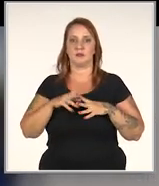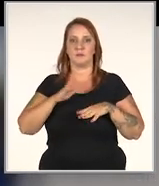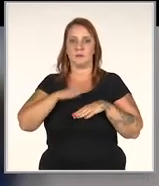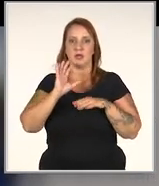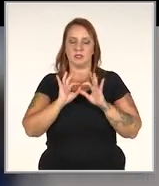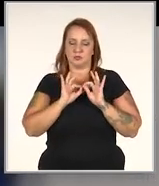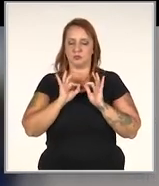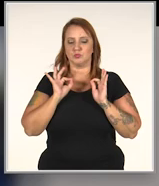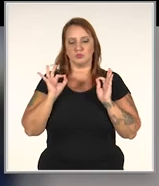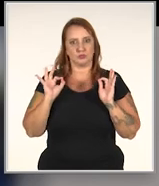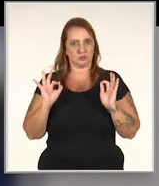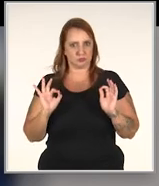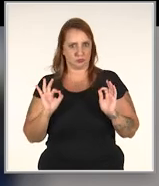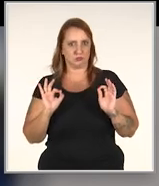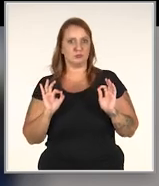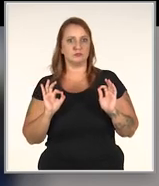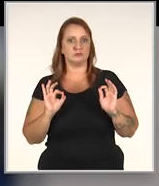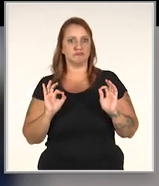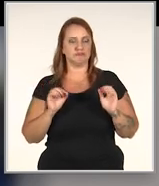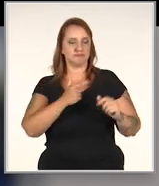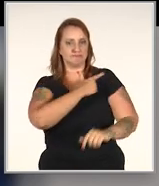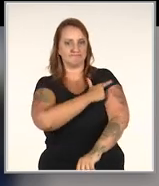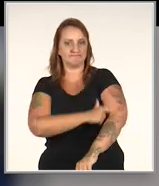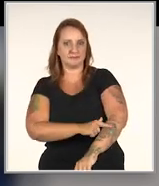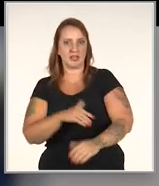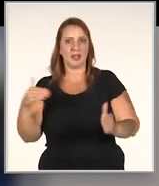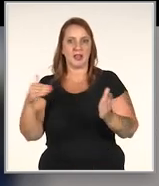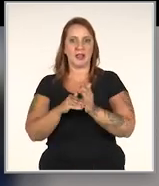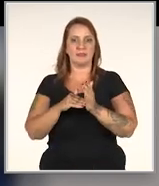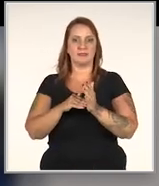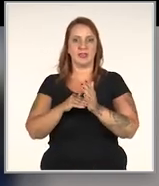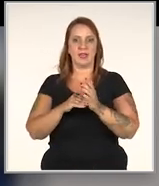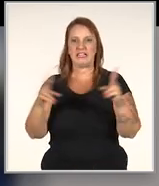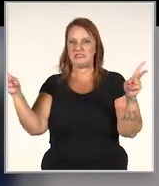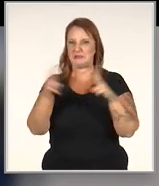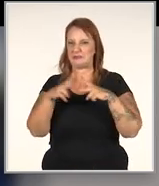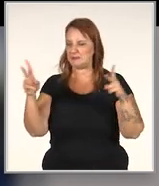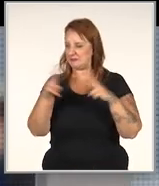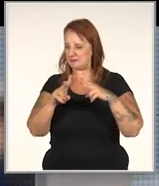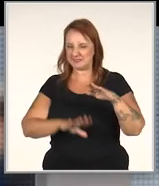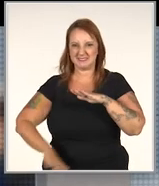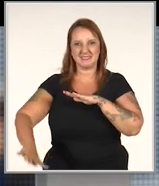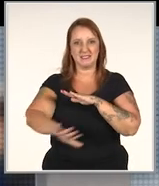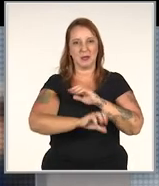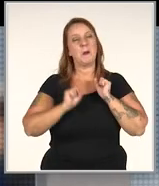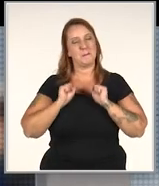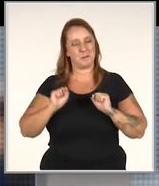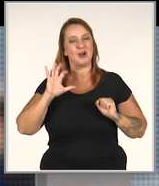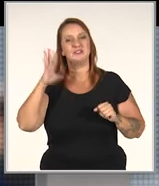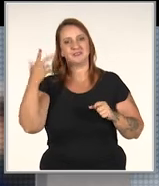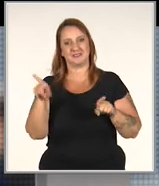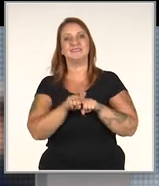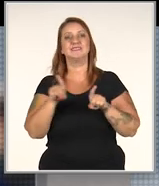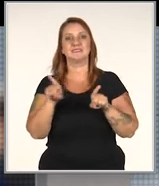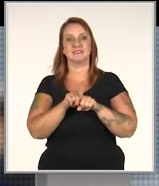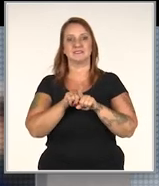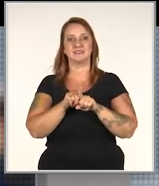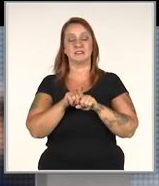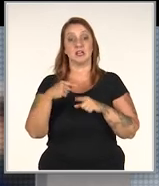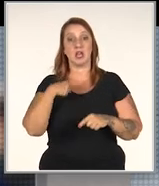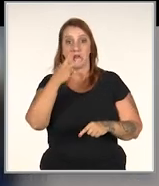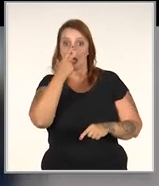né? Desde aqueles mais polidos, mais educados, até chegar naquela baixaria total, né? Que pode acontecer, né?